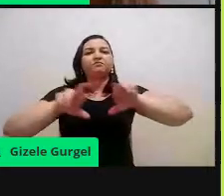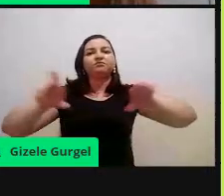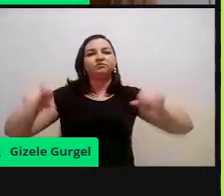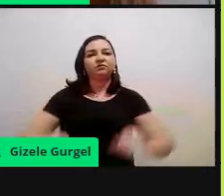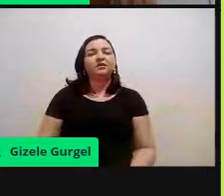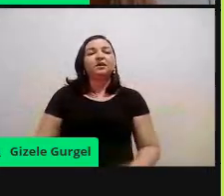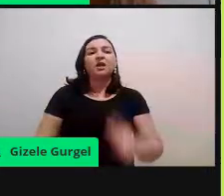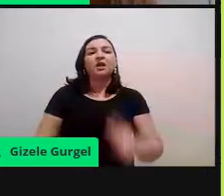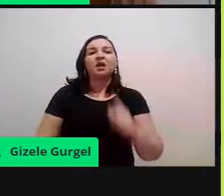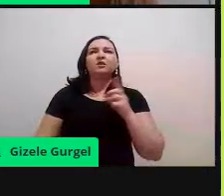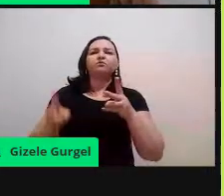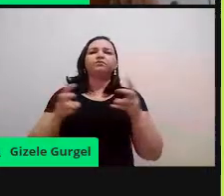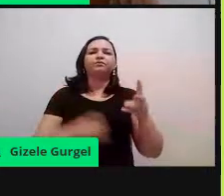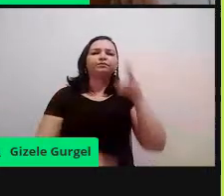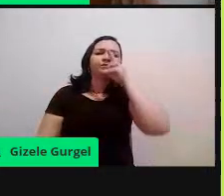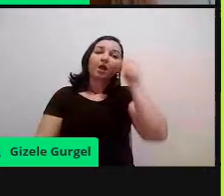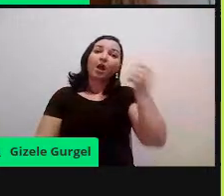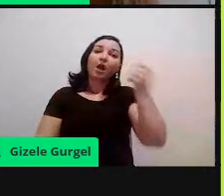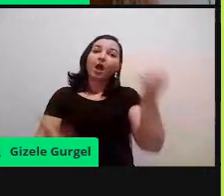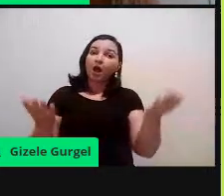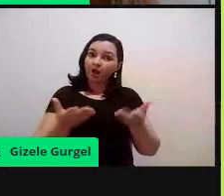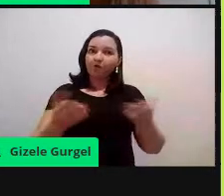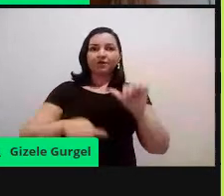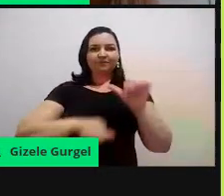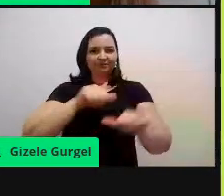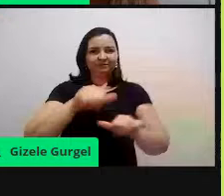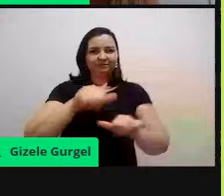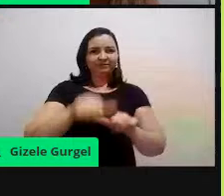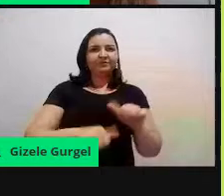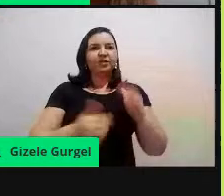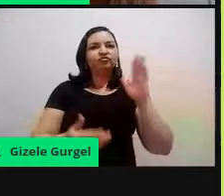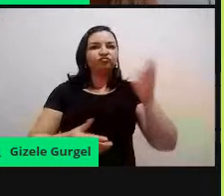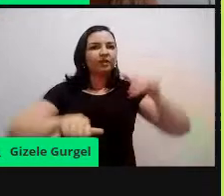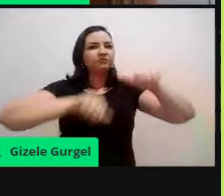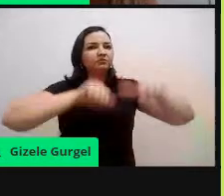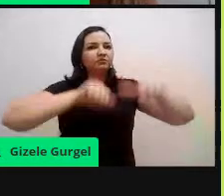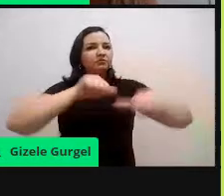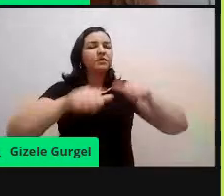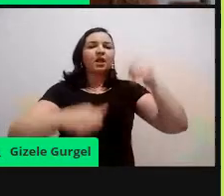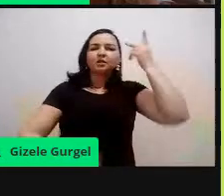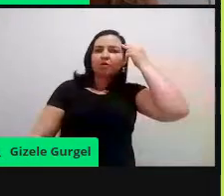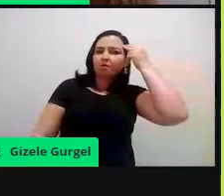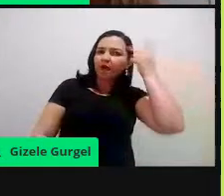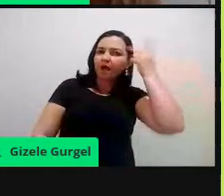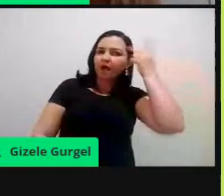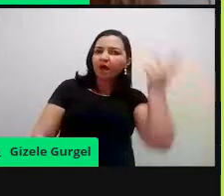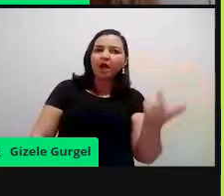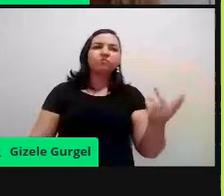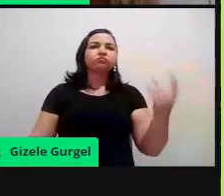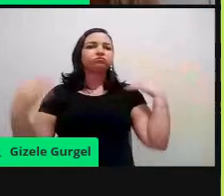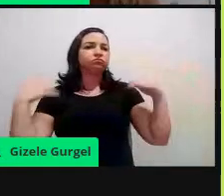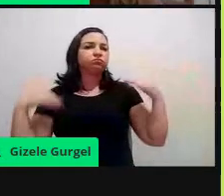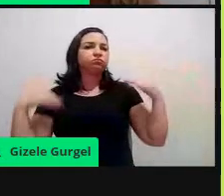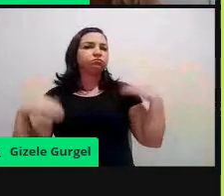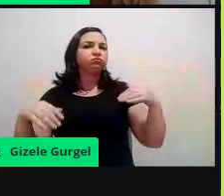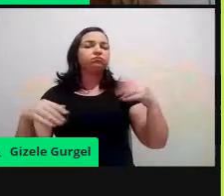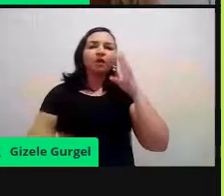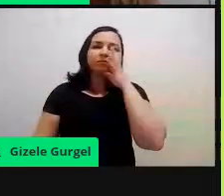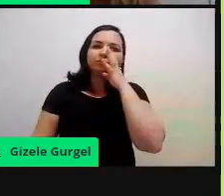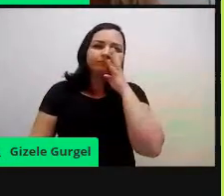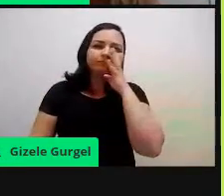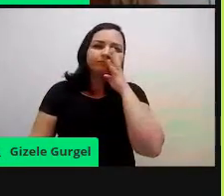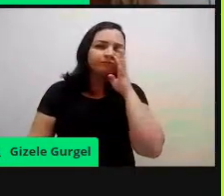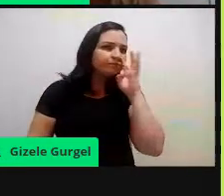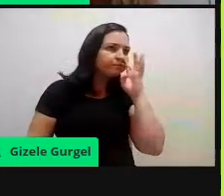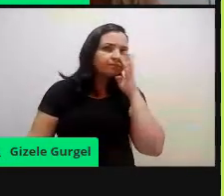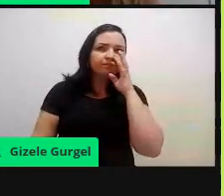fortemente, né, agora, já está tudo voltando ao normal, todas as atividades, e, a gente tem observado uma